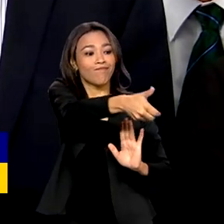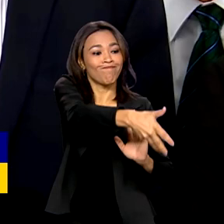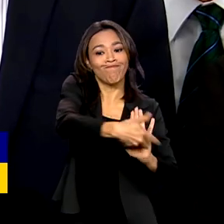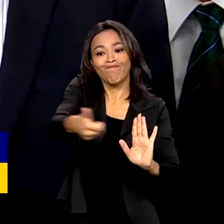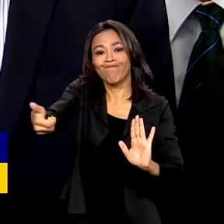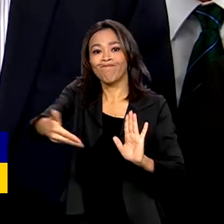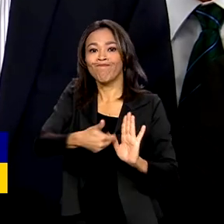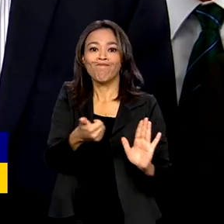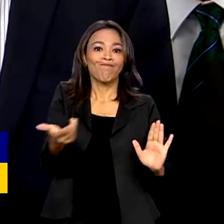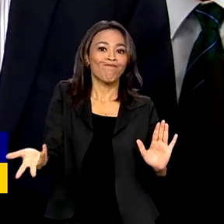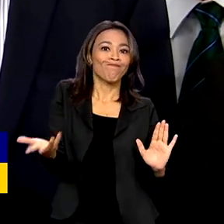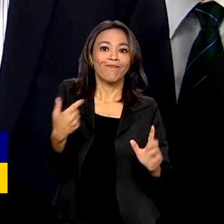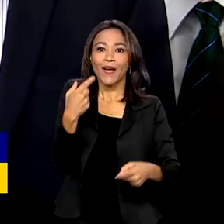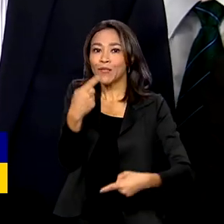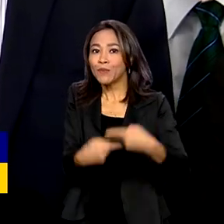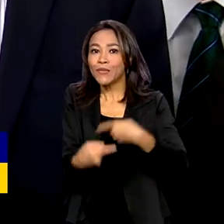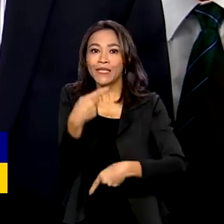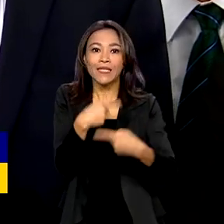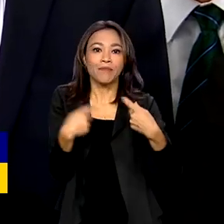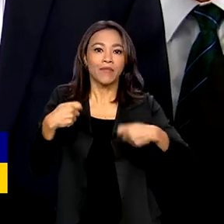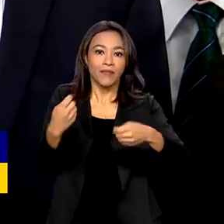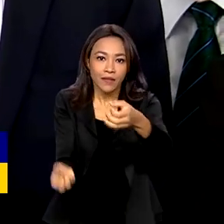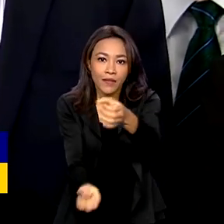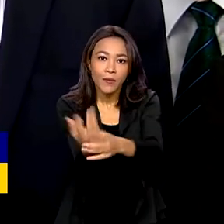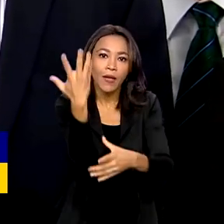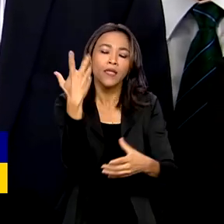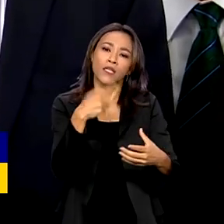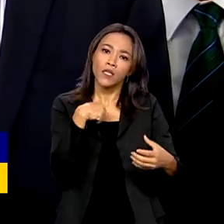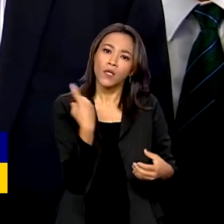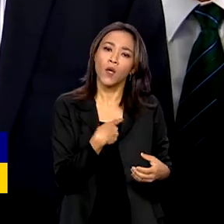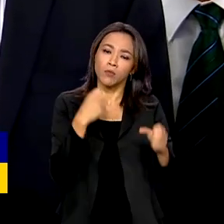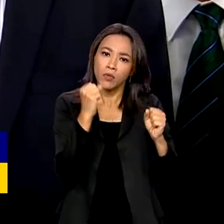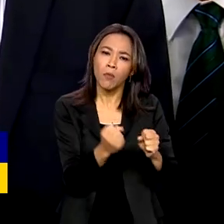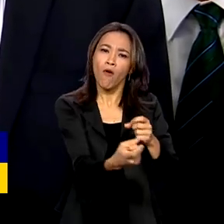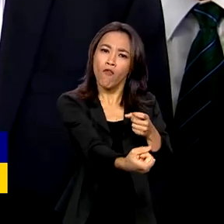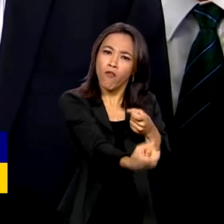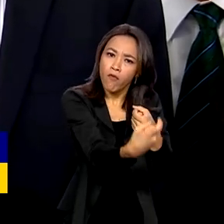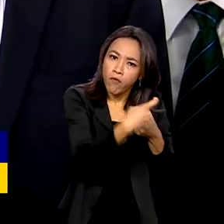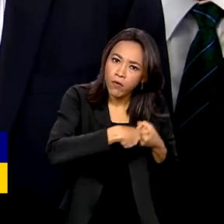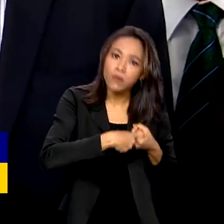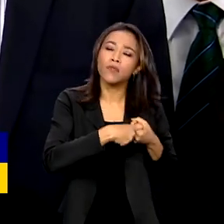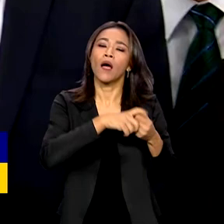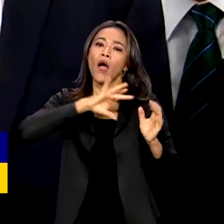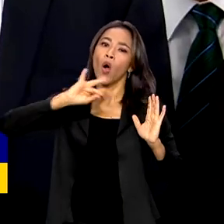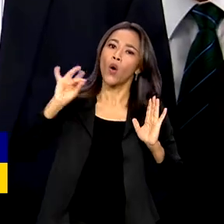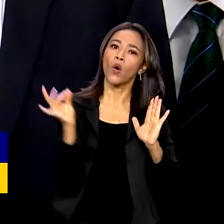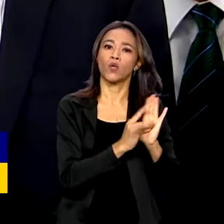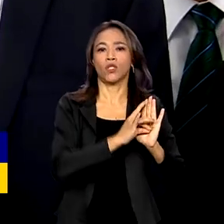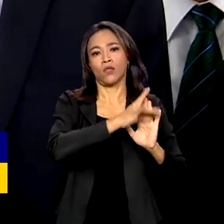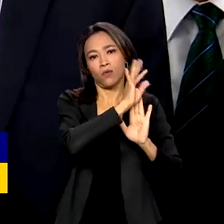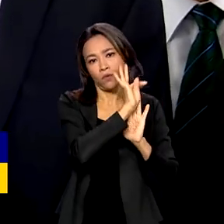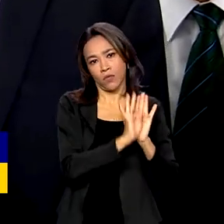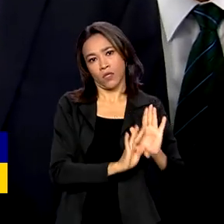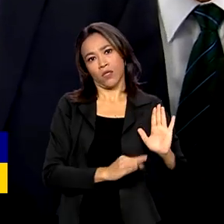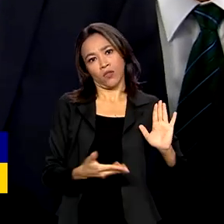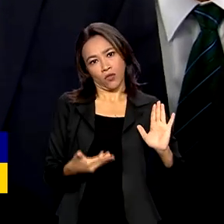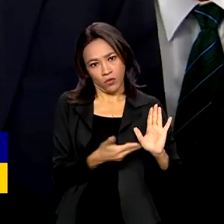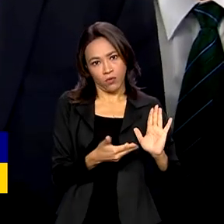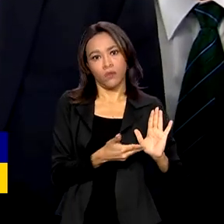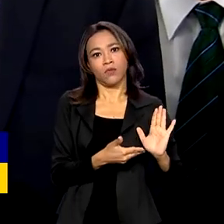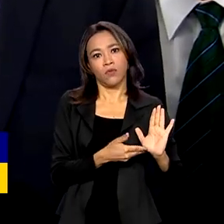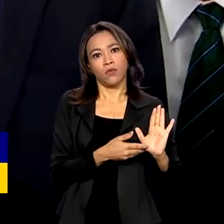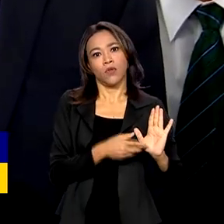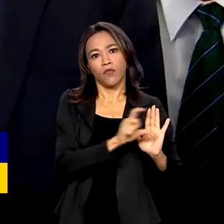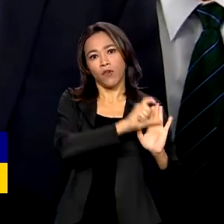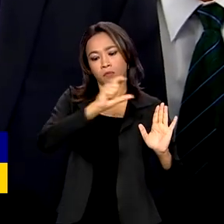precisam ser implementadas, que nós possamos retomar, portanto, o conceito original daqueles pontos